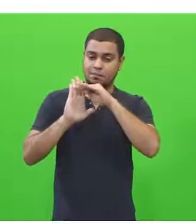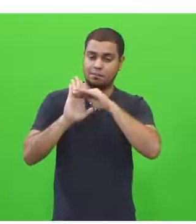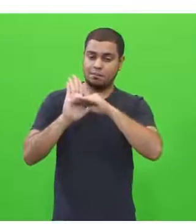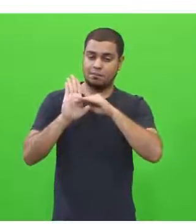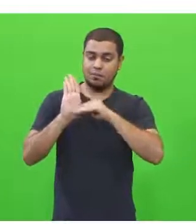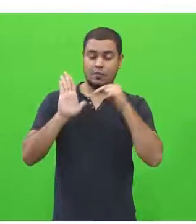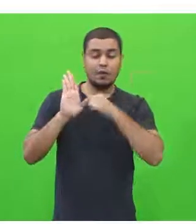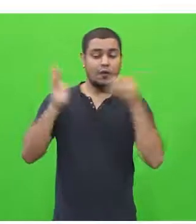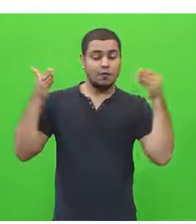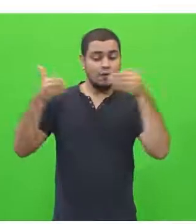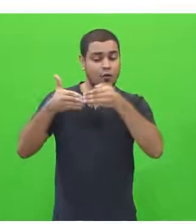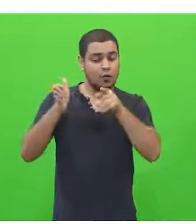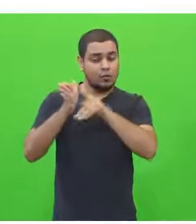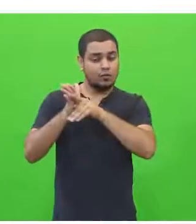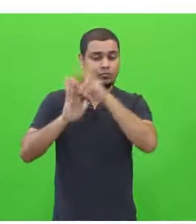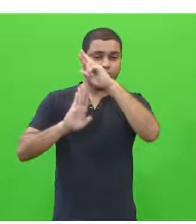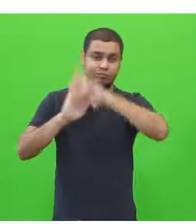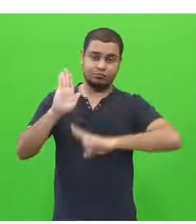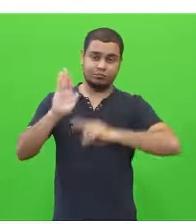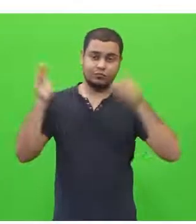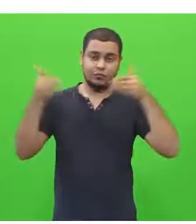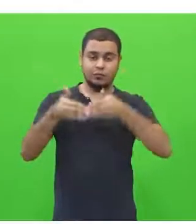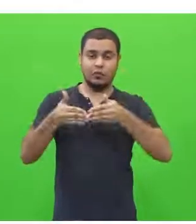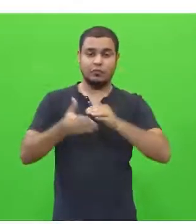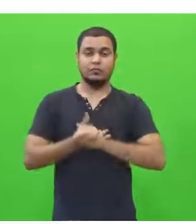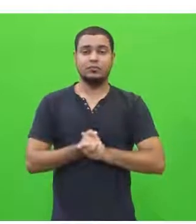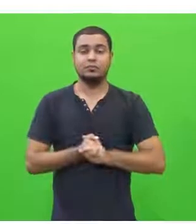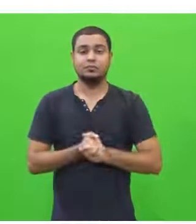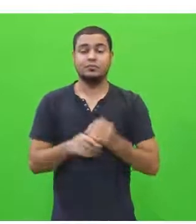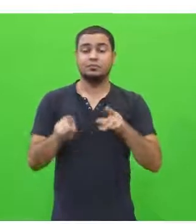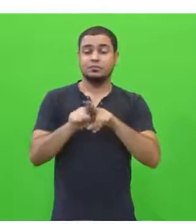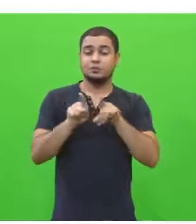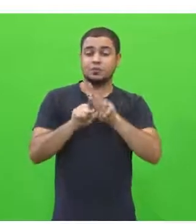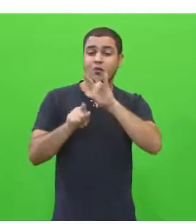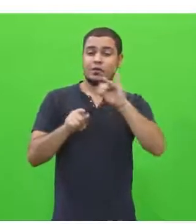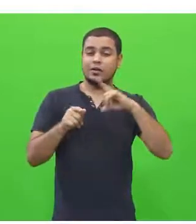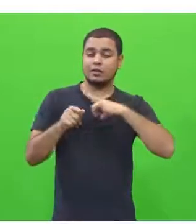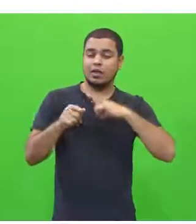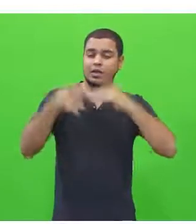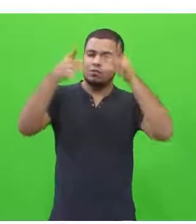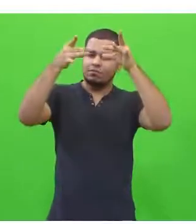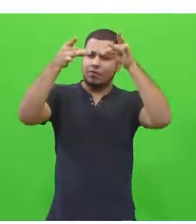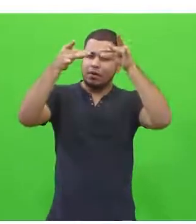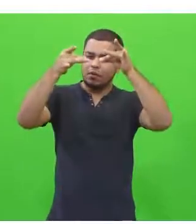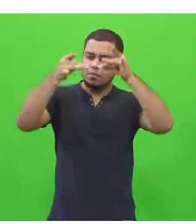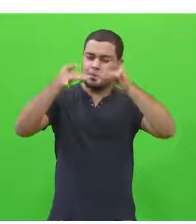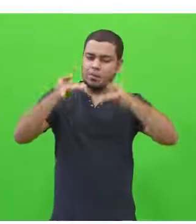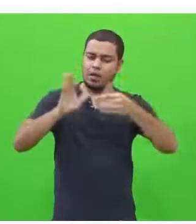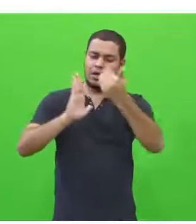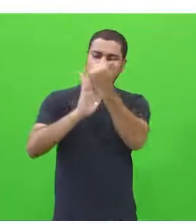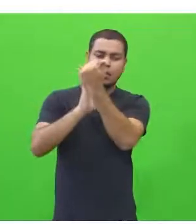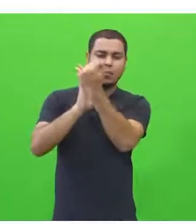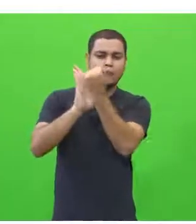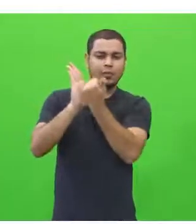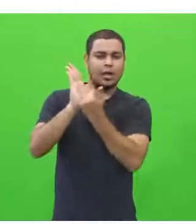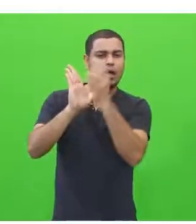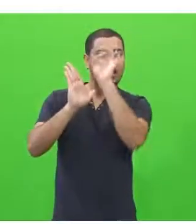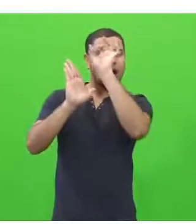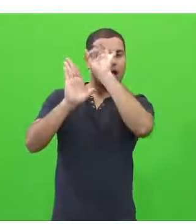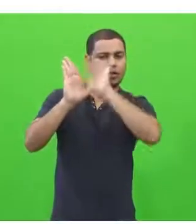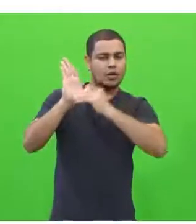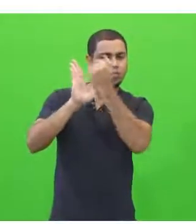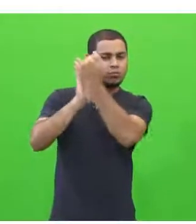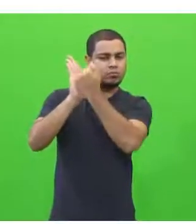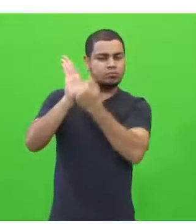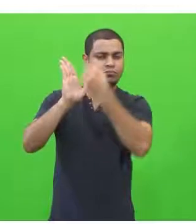específica para a redação, a redação do Enem, e ela vai ter um detalhamento por competências. Essa